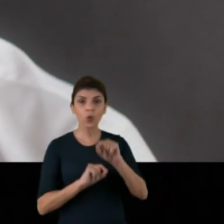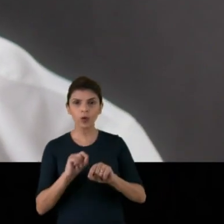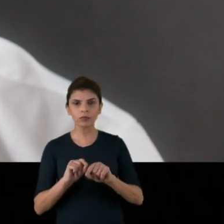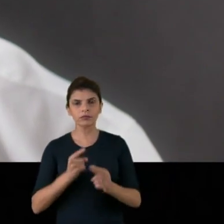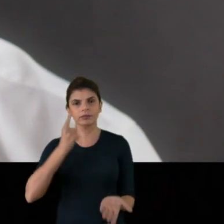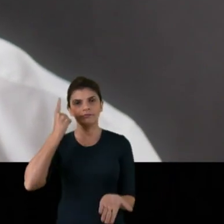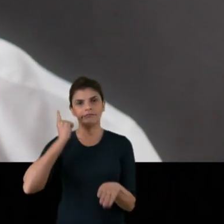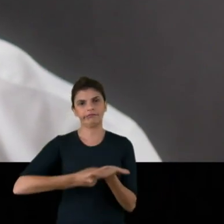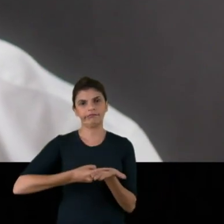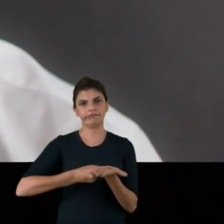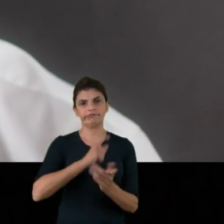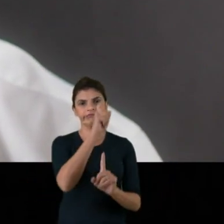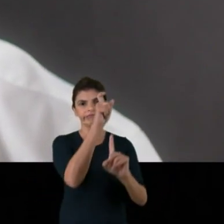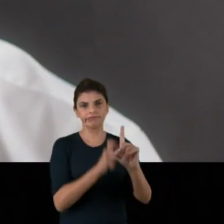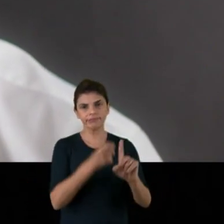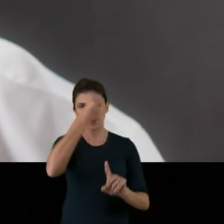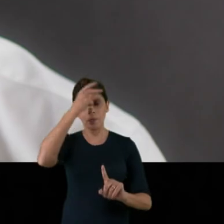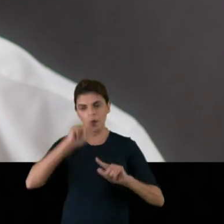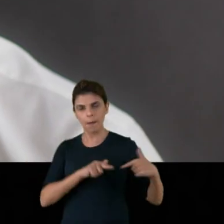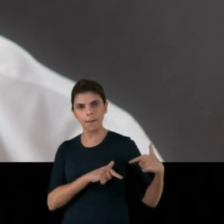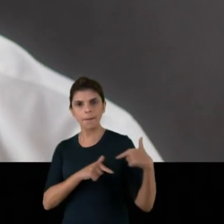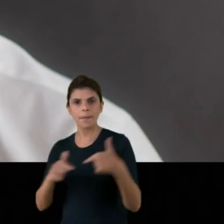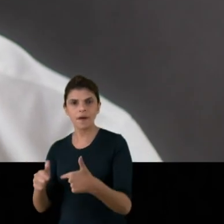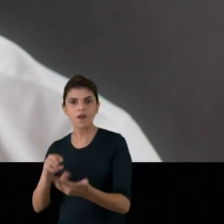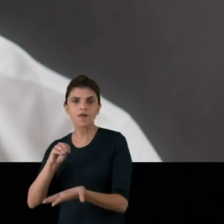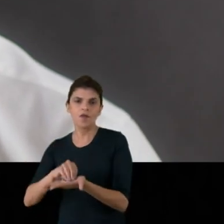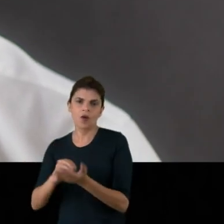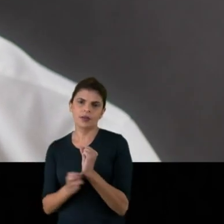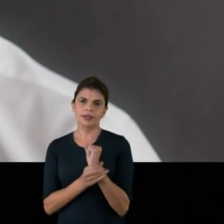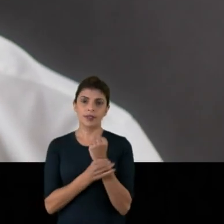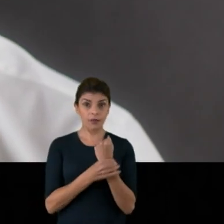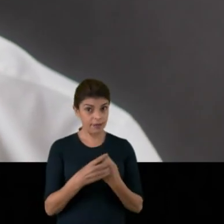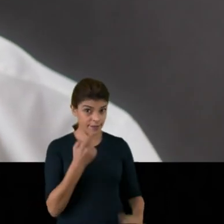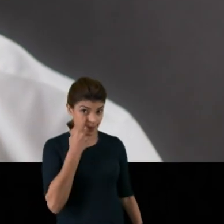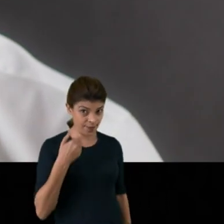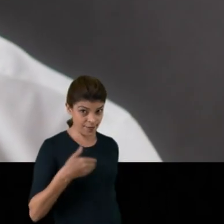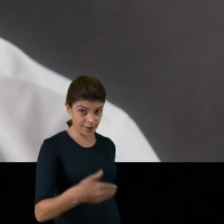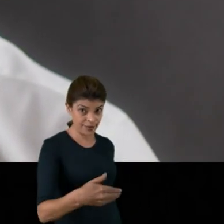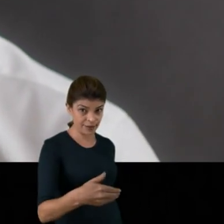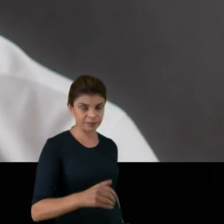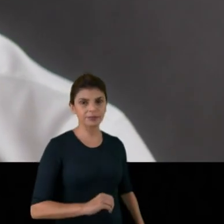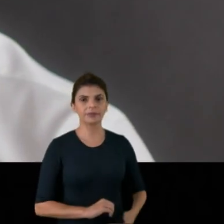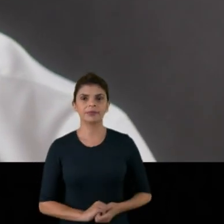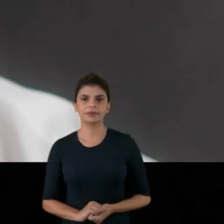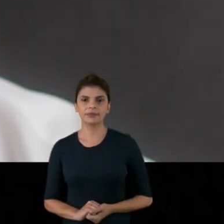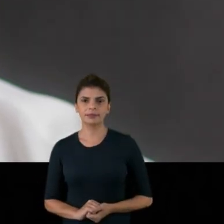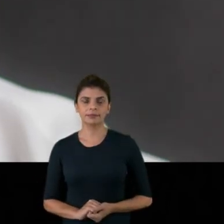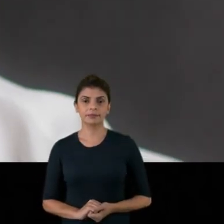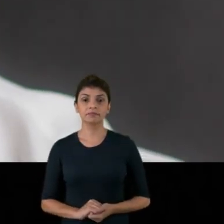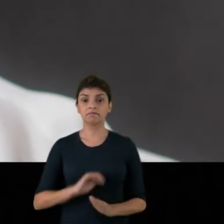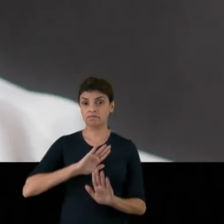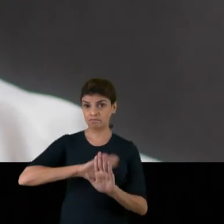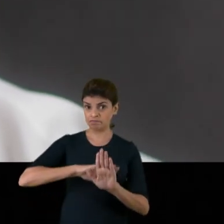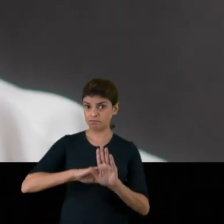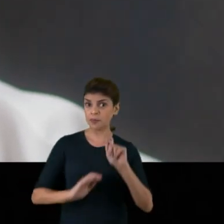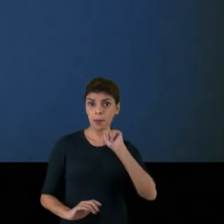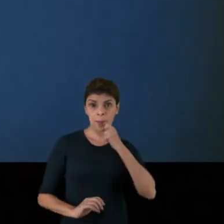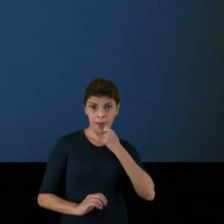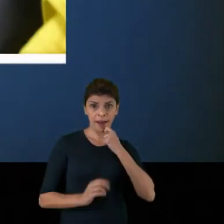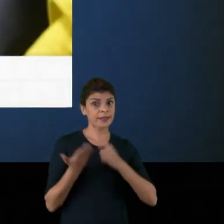O faltou, o que ainda falta, é mais compromisso do prefeito na luta contra a insegurança. Quer ver?